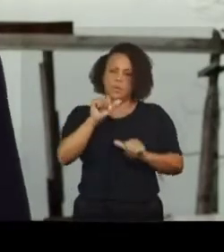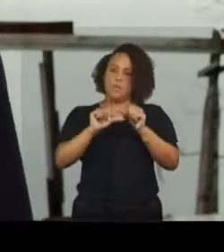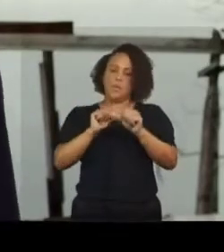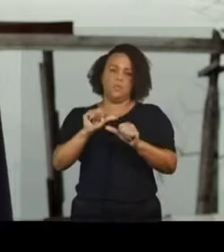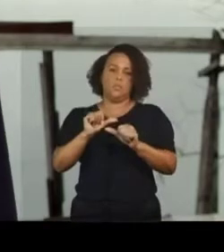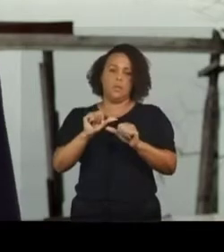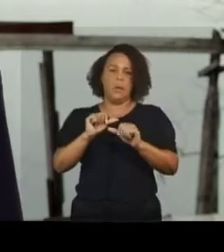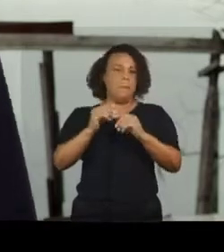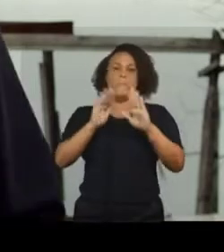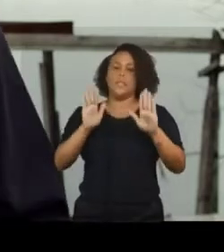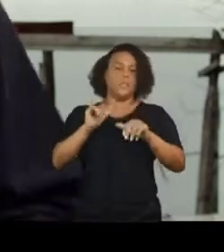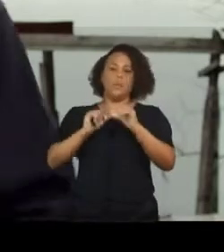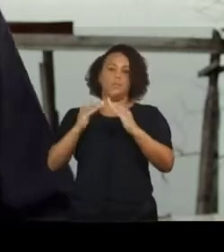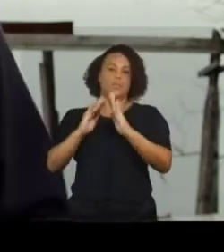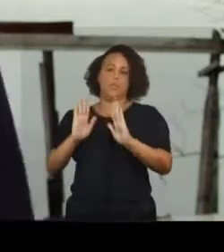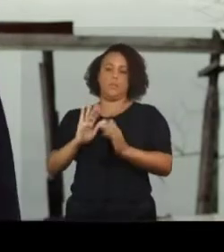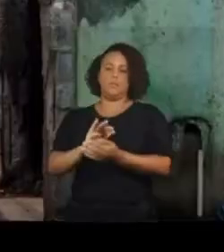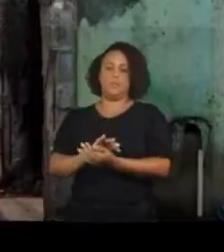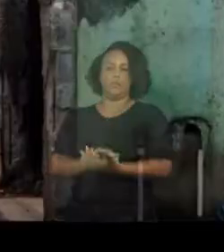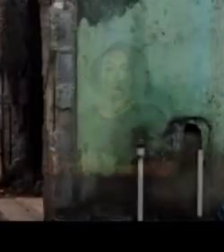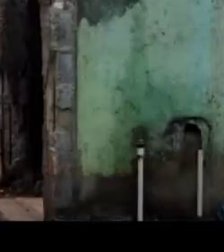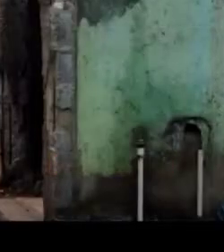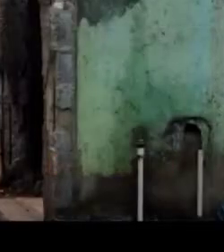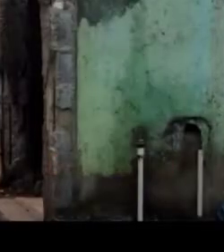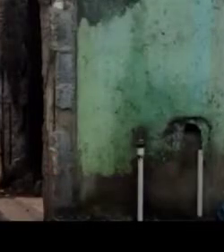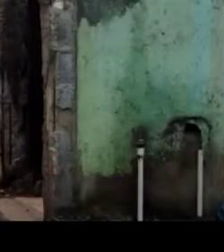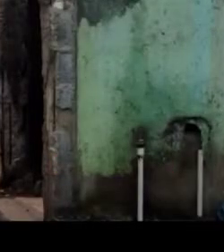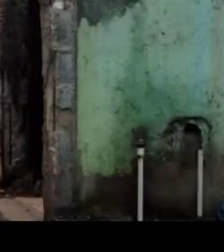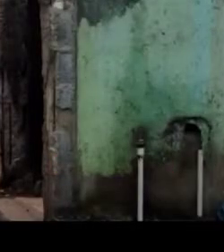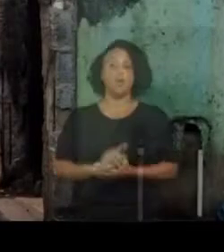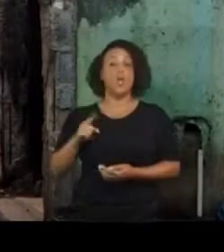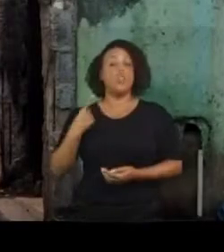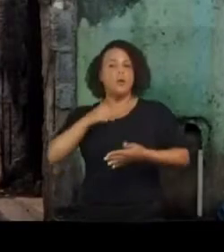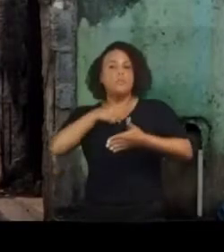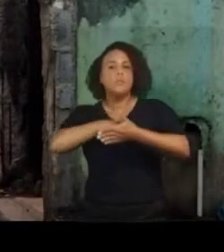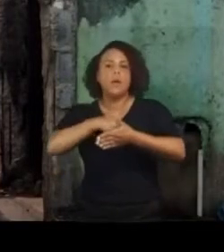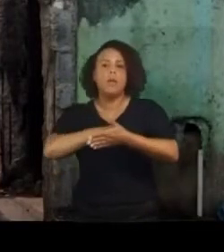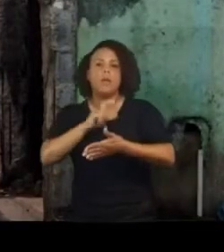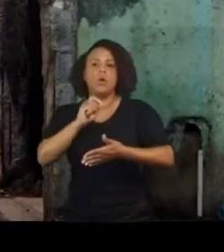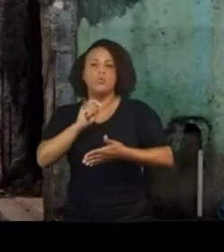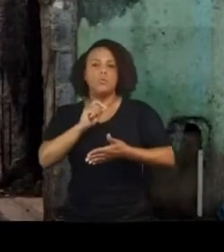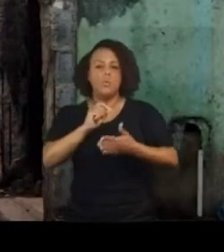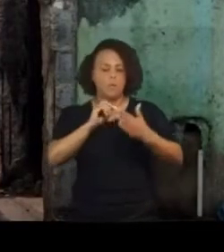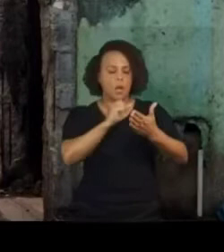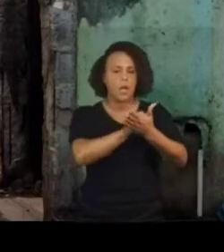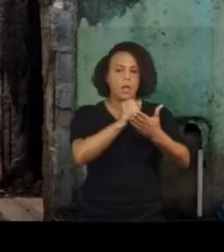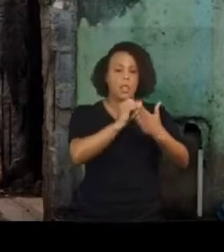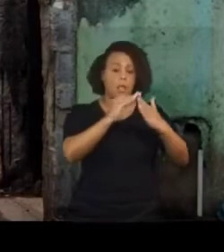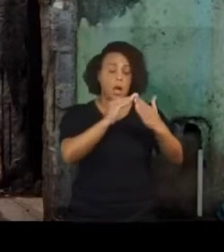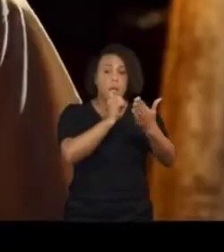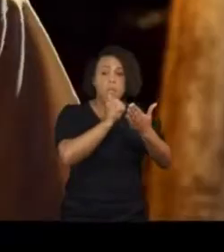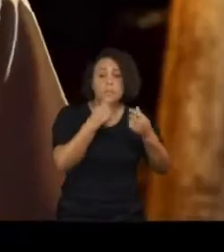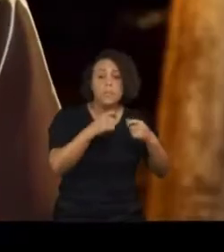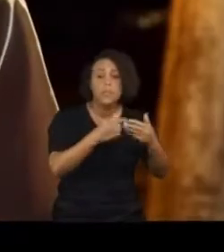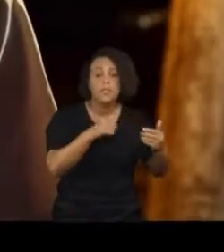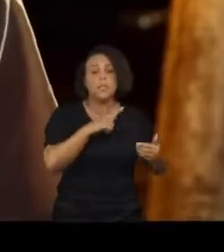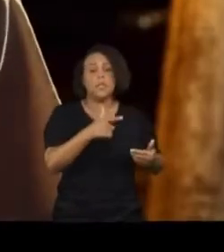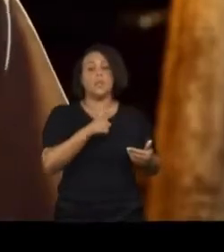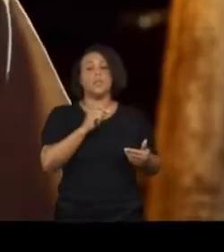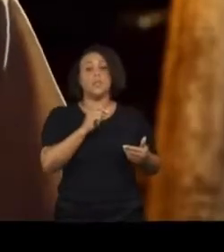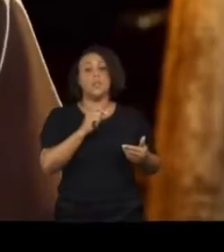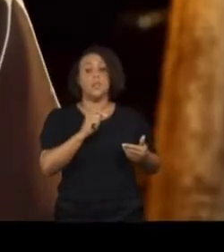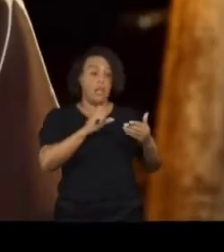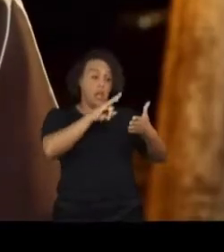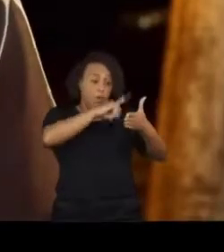pessoas saíram daqui sem querer sair. A nossa luta é por regularização fundiária. O que nós